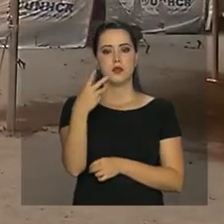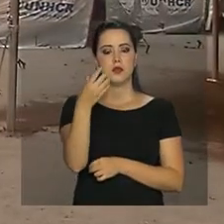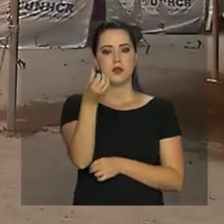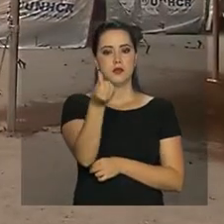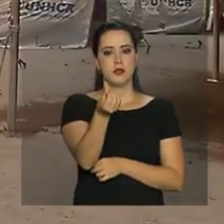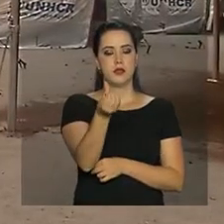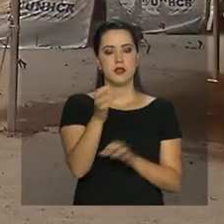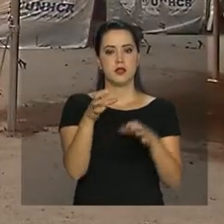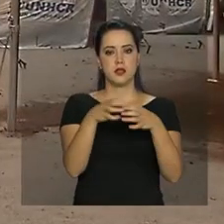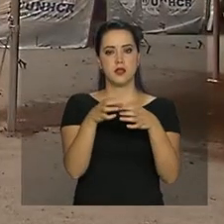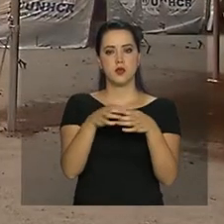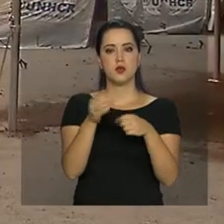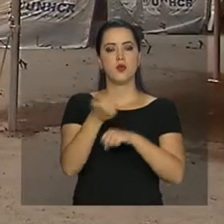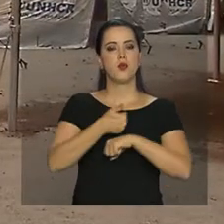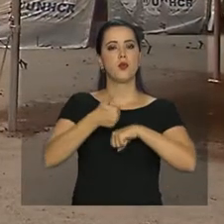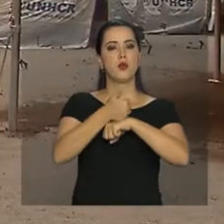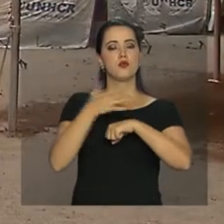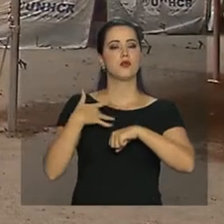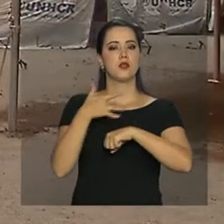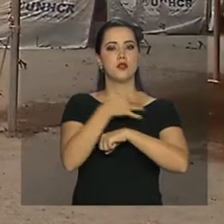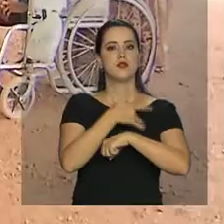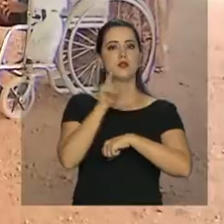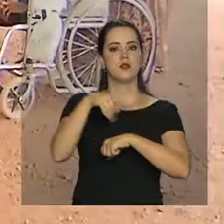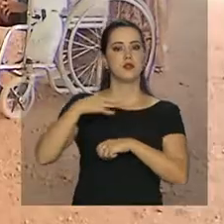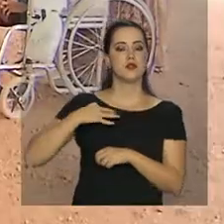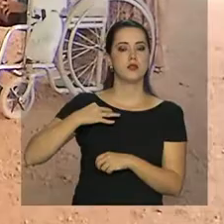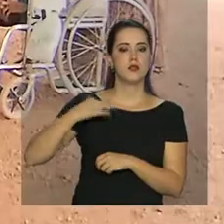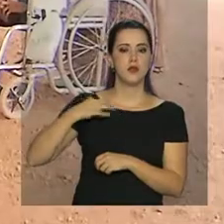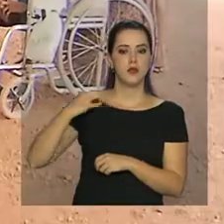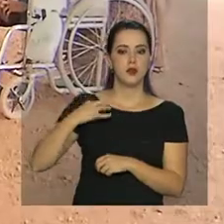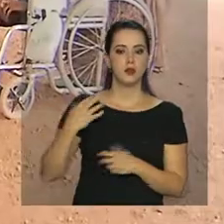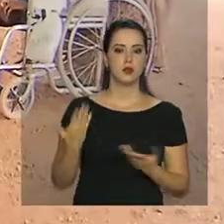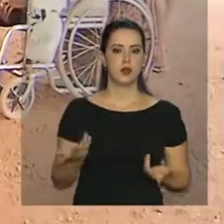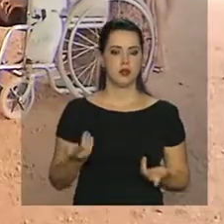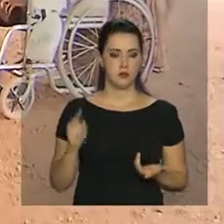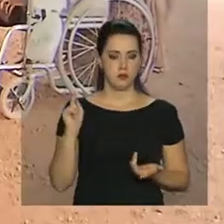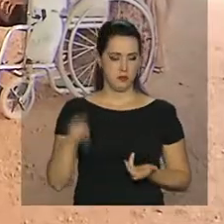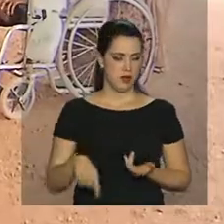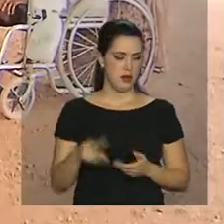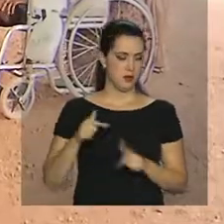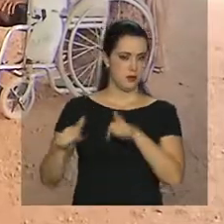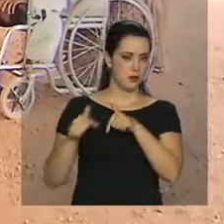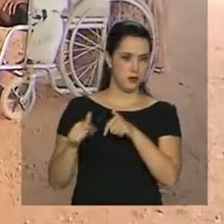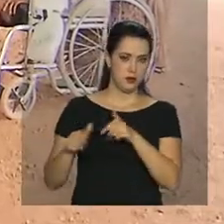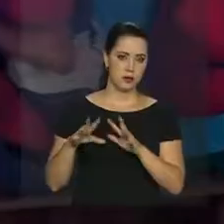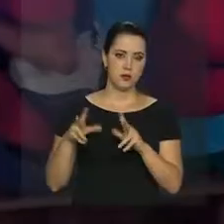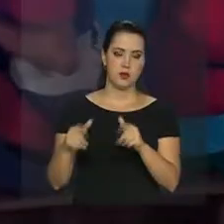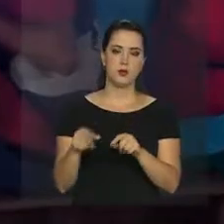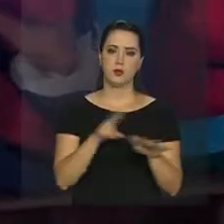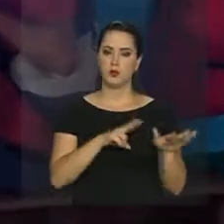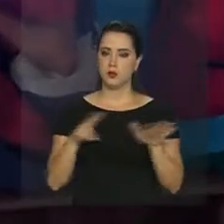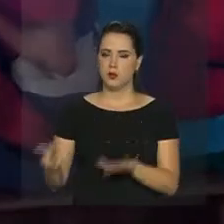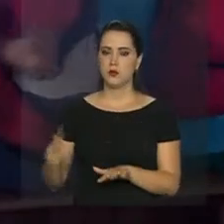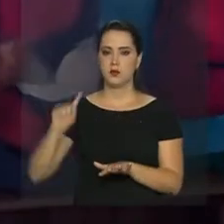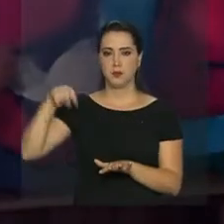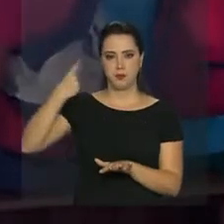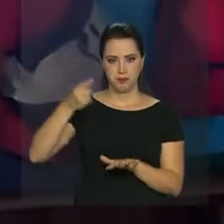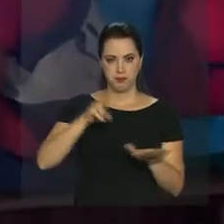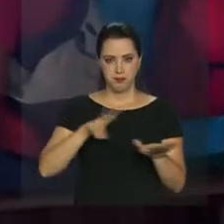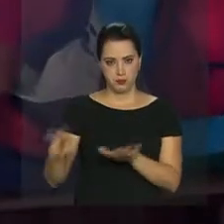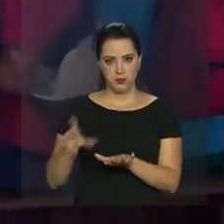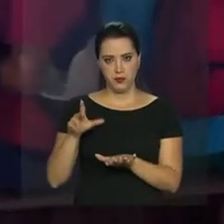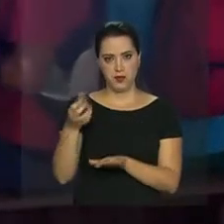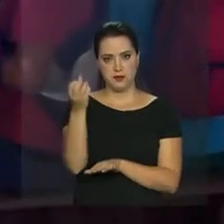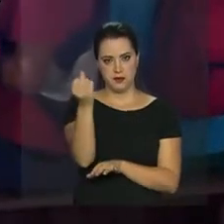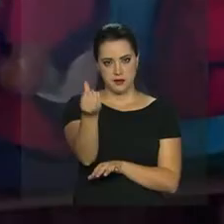profissionais de saúde que são voluntários. Eles vão atuar durante toda a semana que vem em